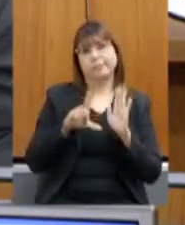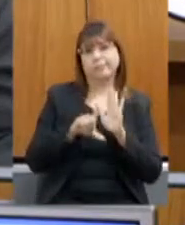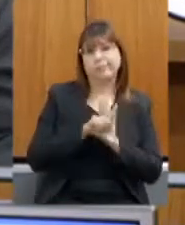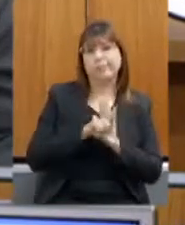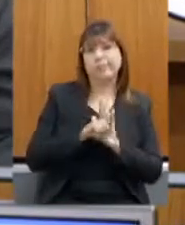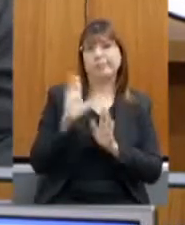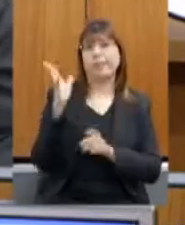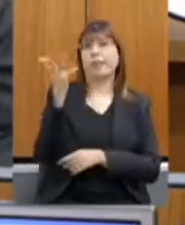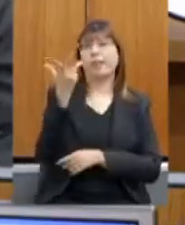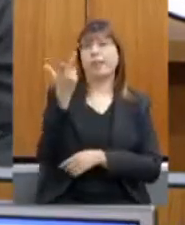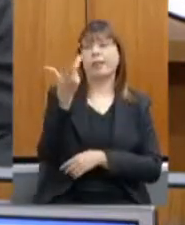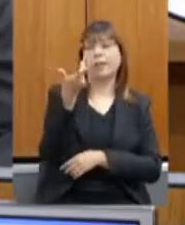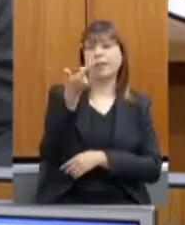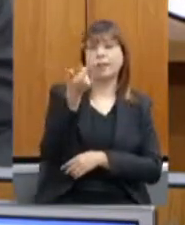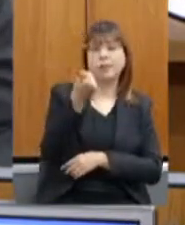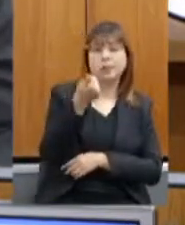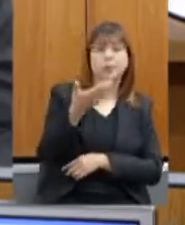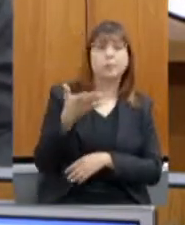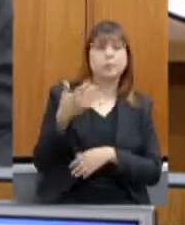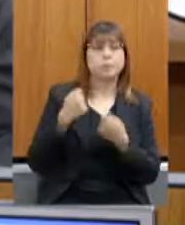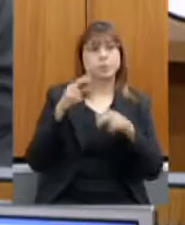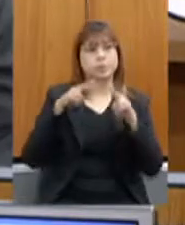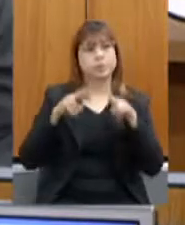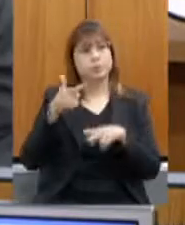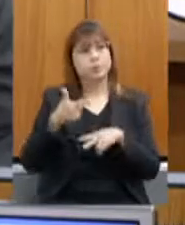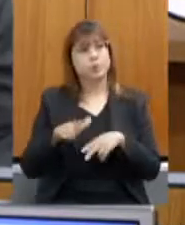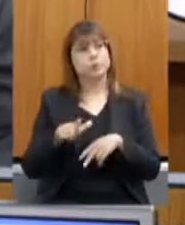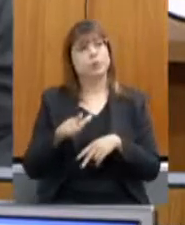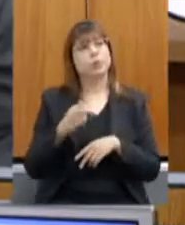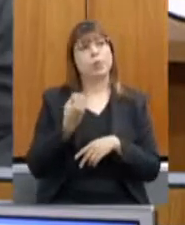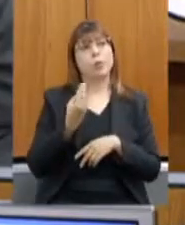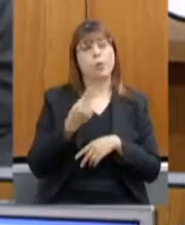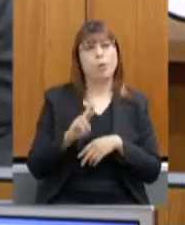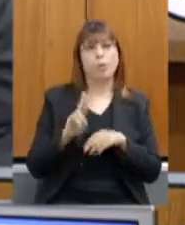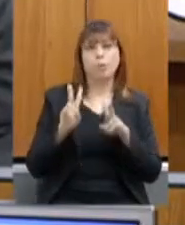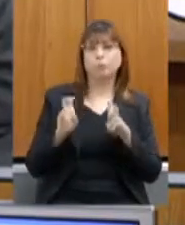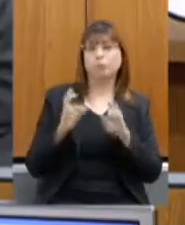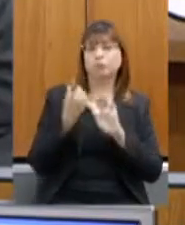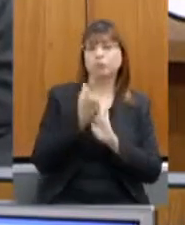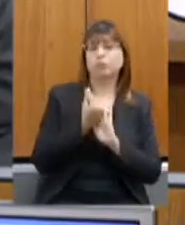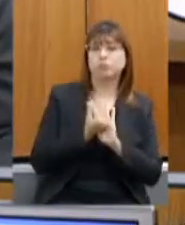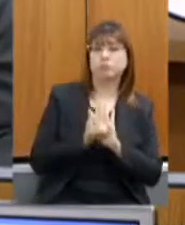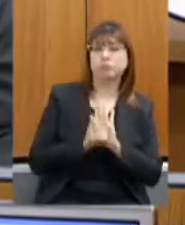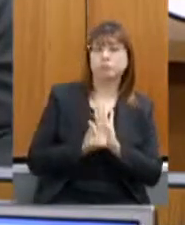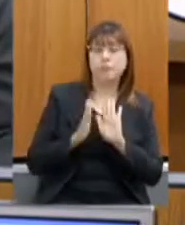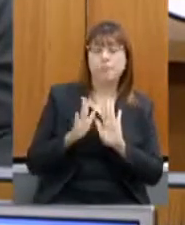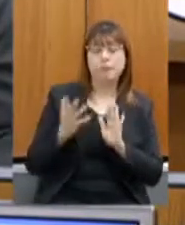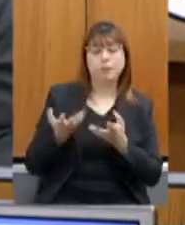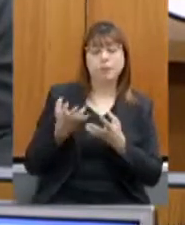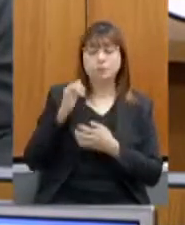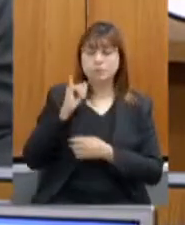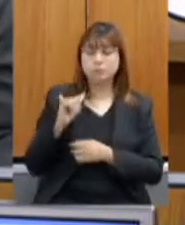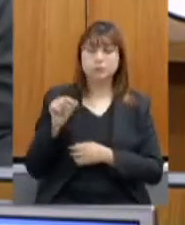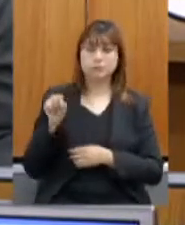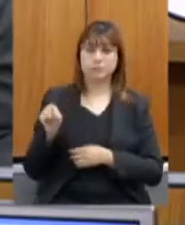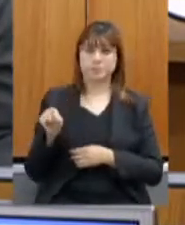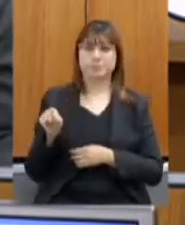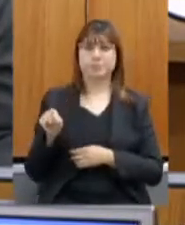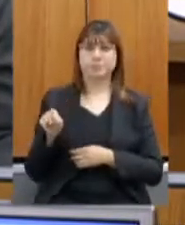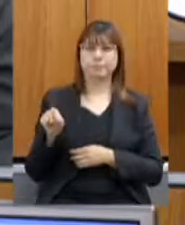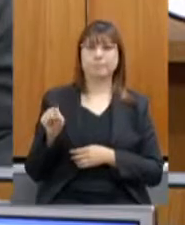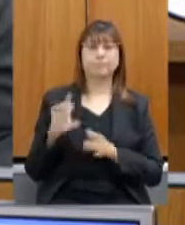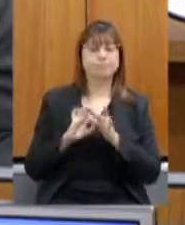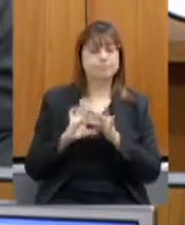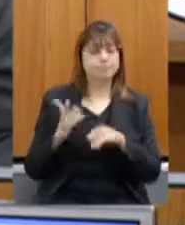revistas seja na questão orçamentária o eu quero dizer a senhora é que a senhora conte